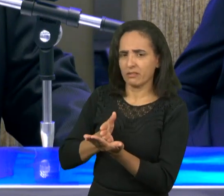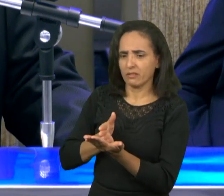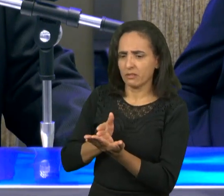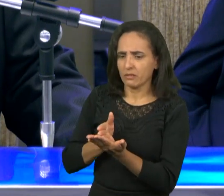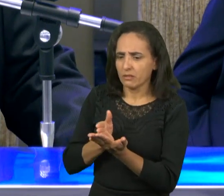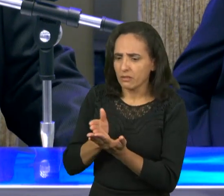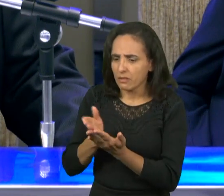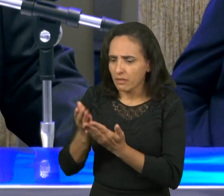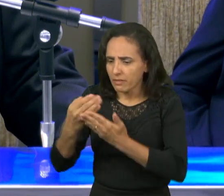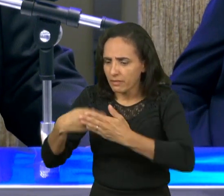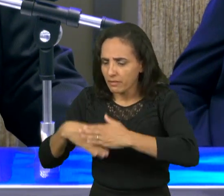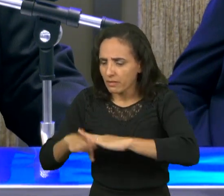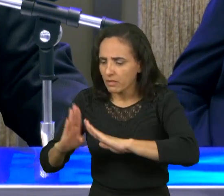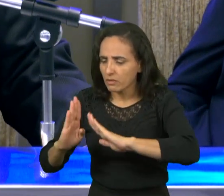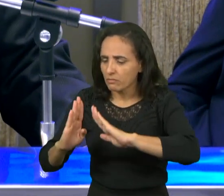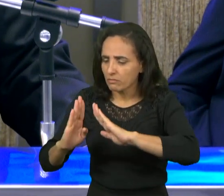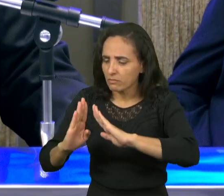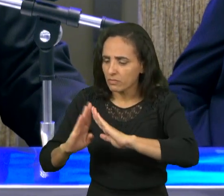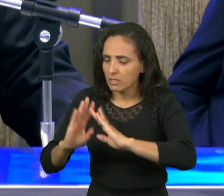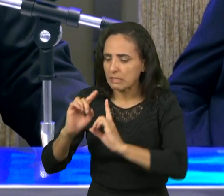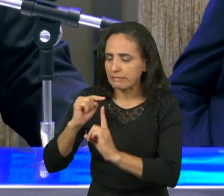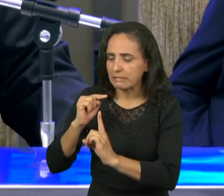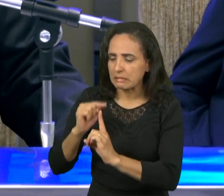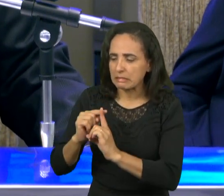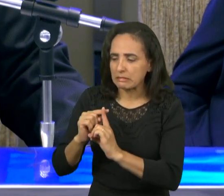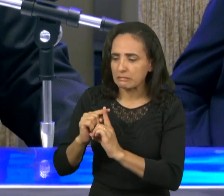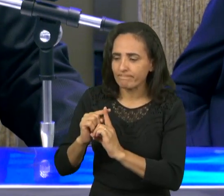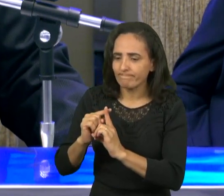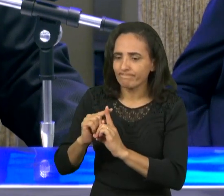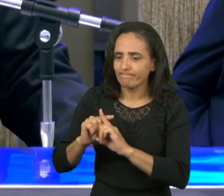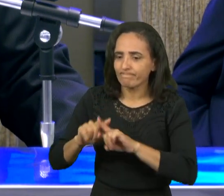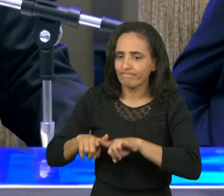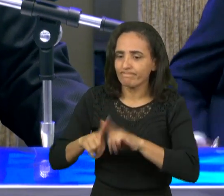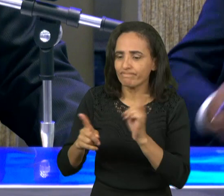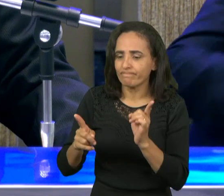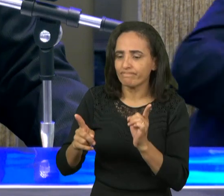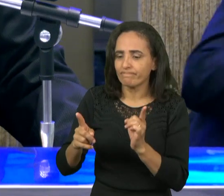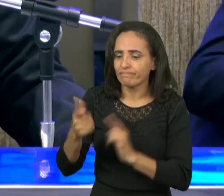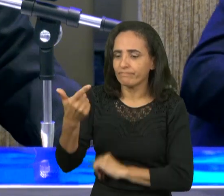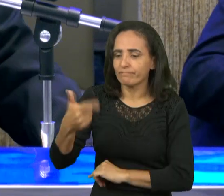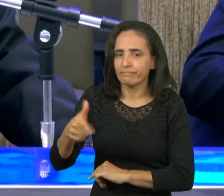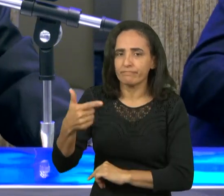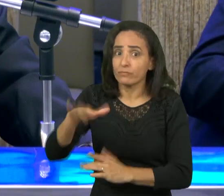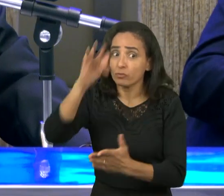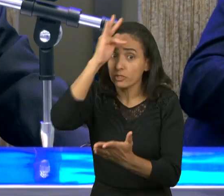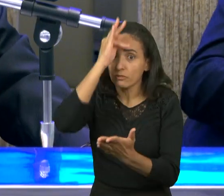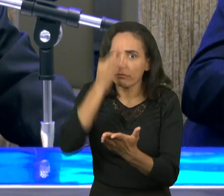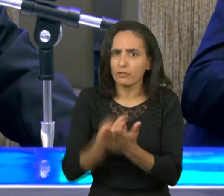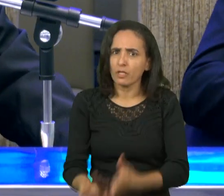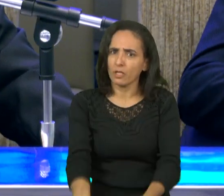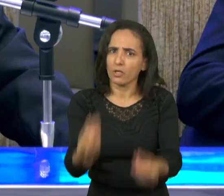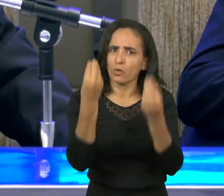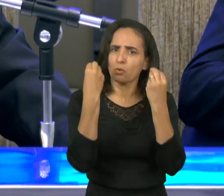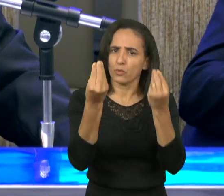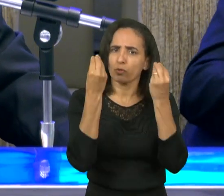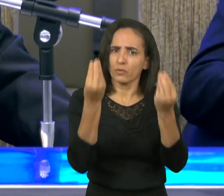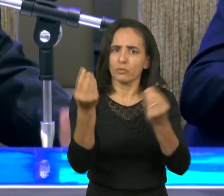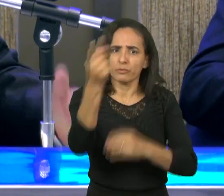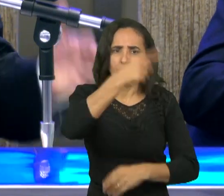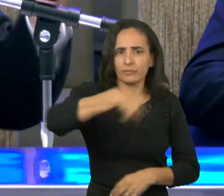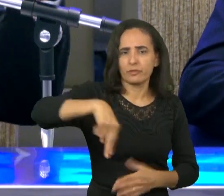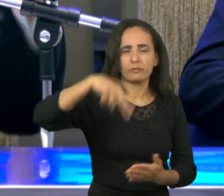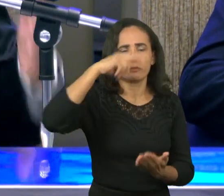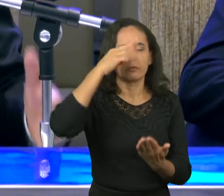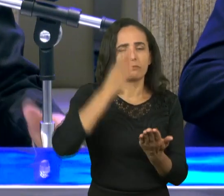mas os crentes da igreja que será arrebatado serão cheios de fé amém, irmãos?